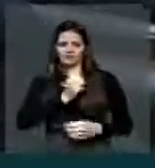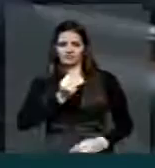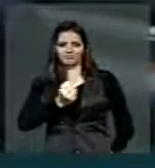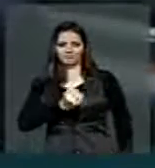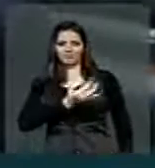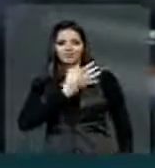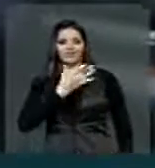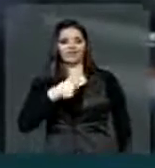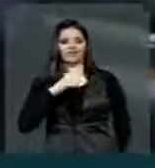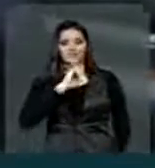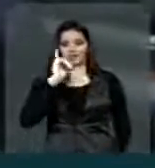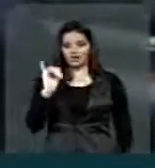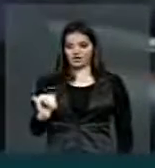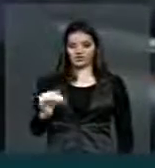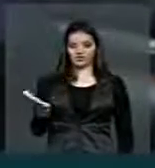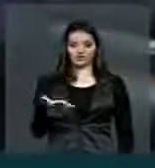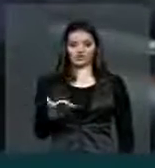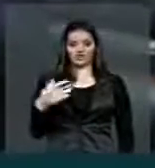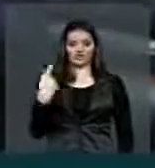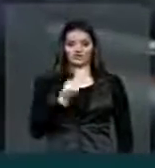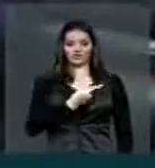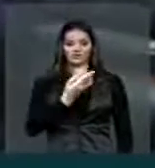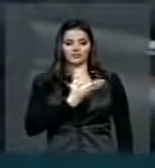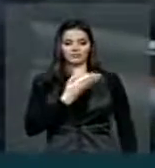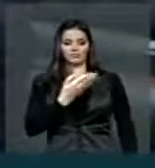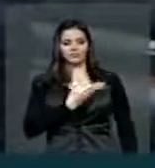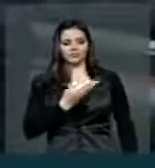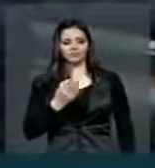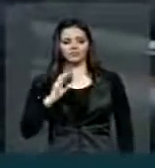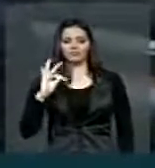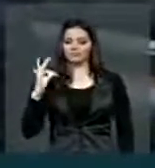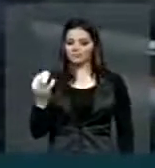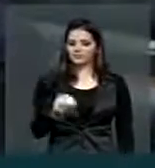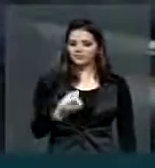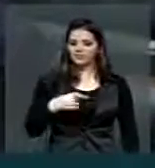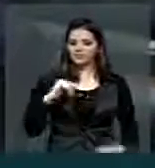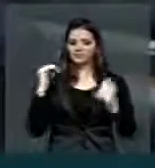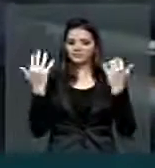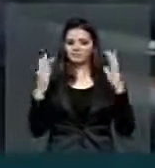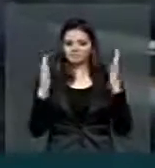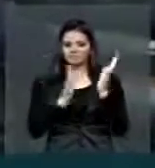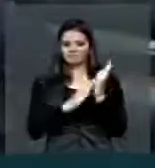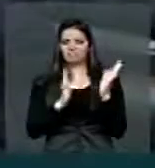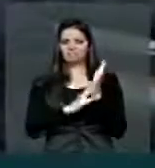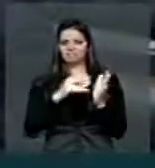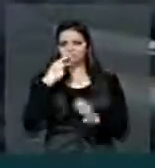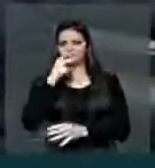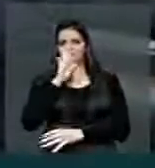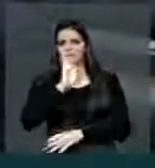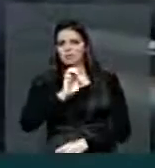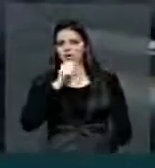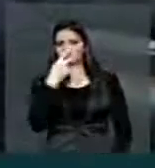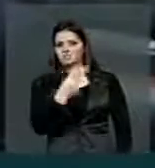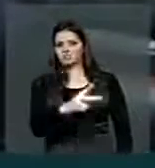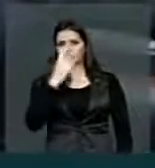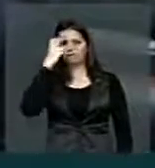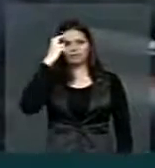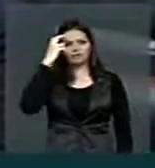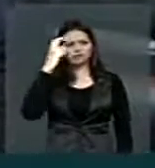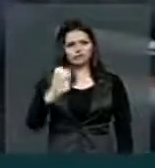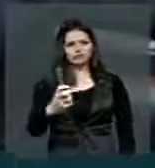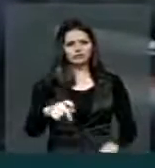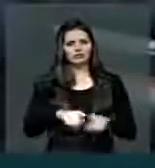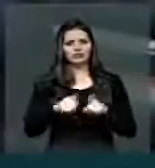Eu estava aqui agora falando com os nossos colegas e todo mundo te aplaudindo. Te aplaudindo pela tua inteligência,